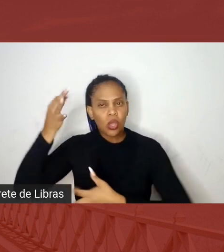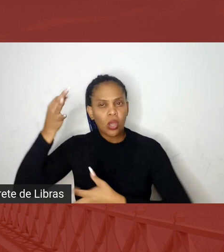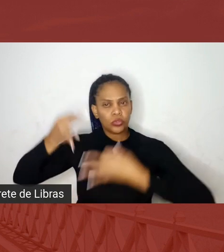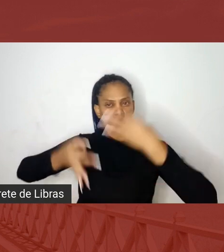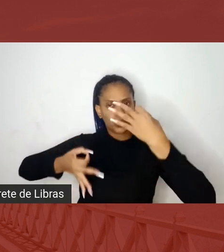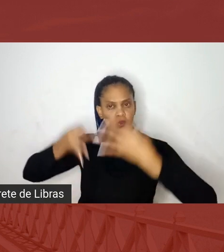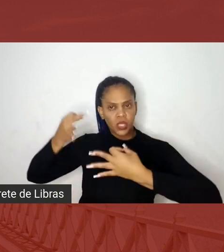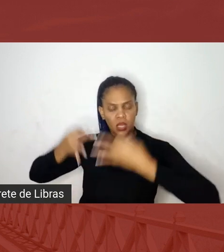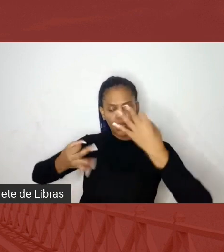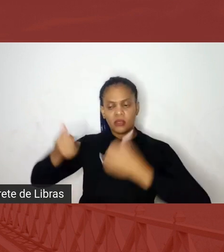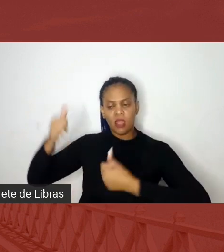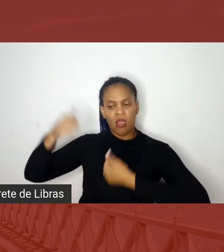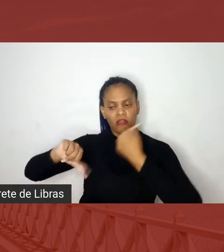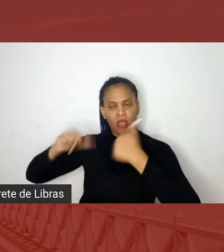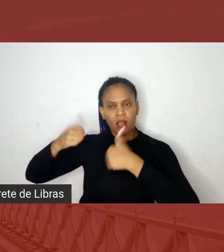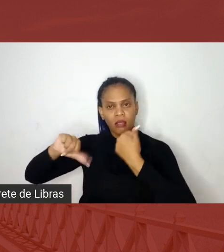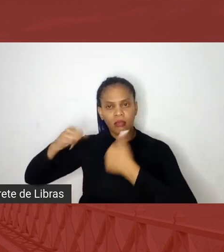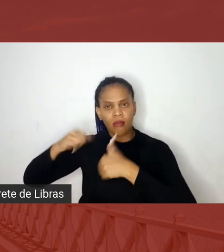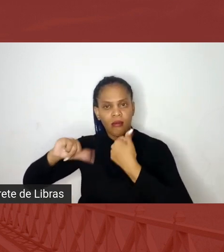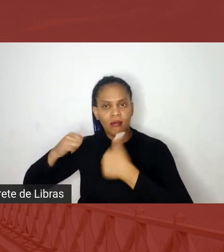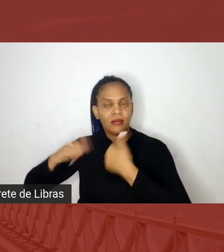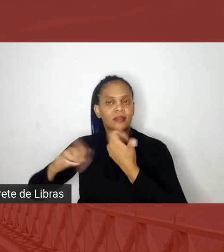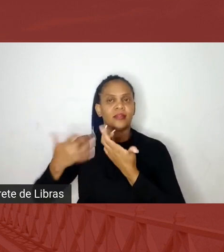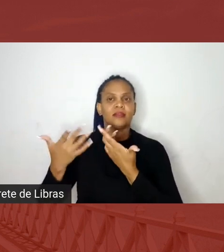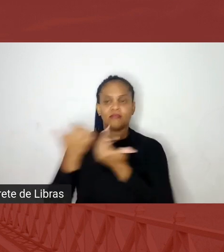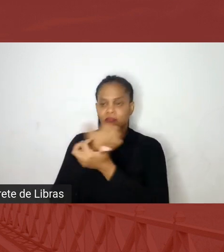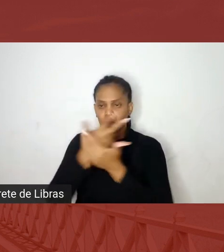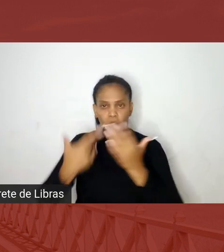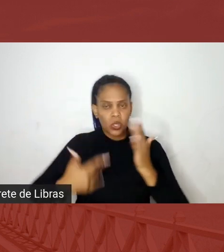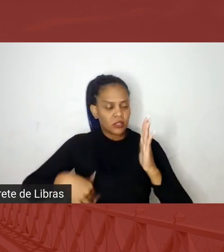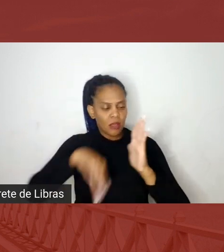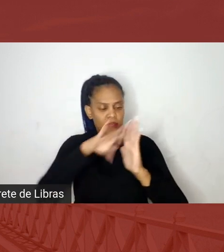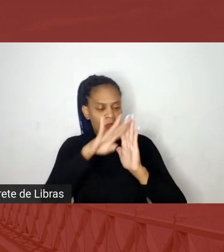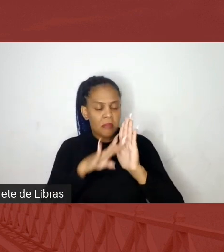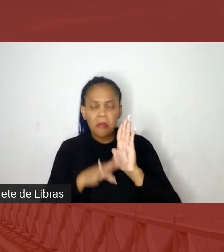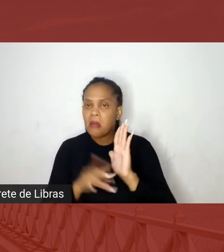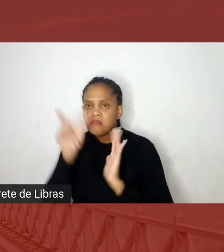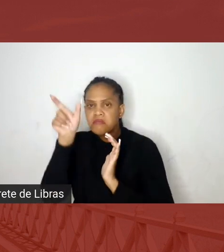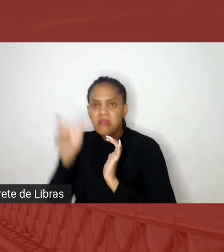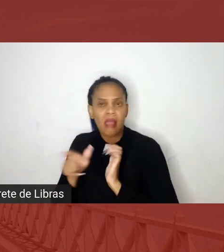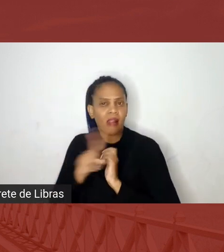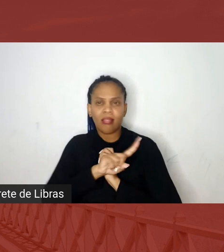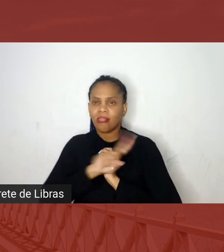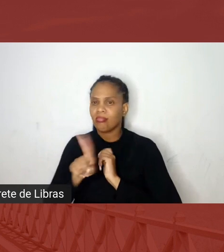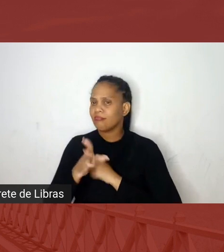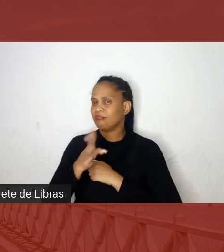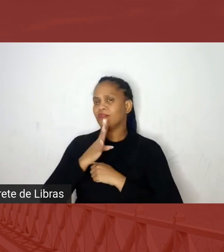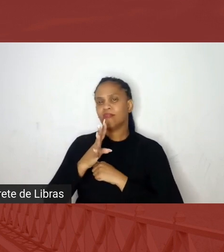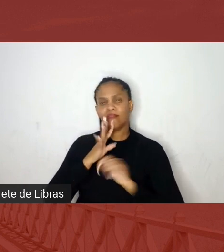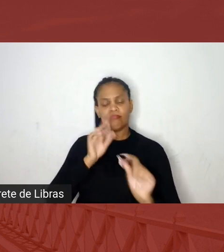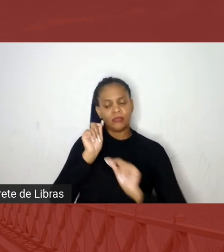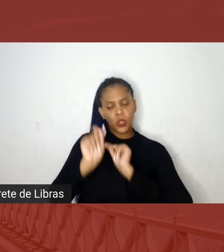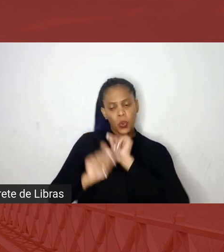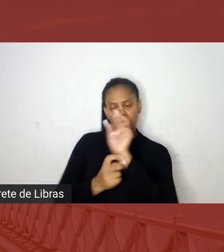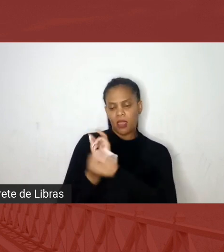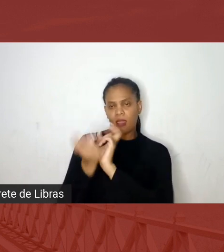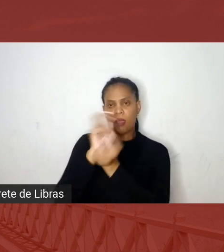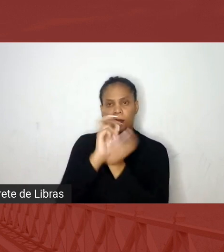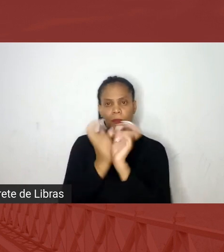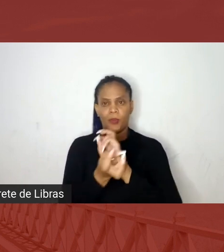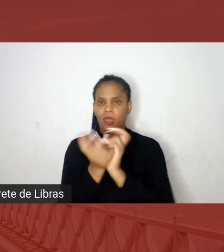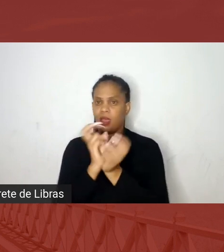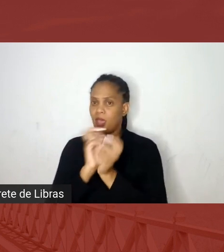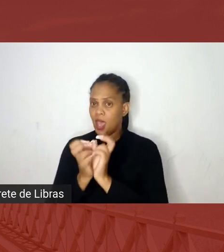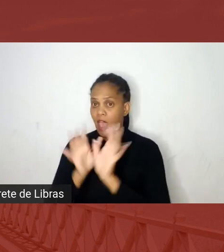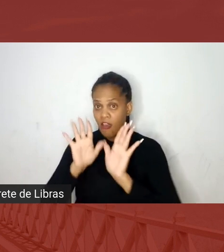lá, nos requisitos, ela não sabe o que é capoeira, vão abrir editais pra várias coisas, tá abrindo edital